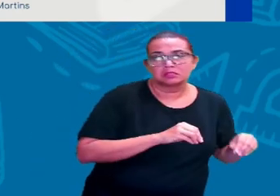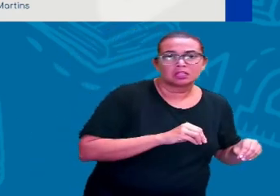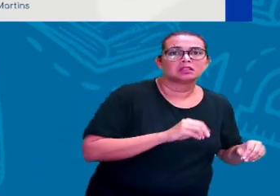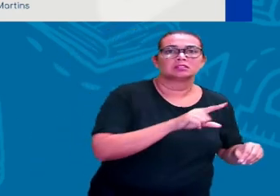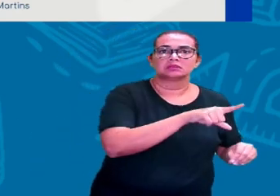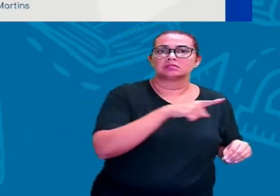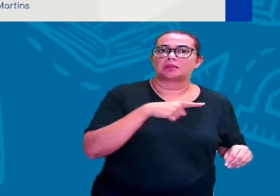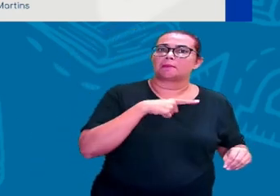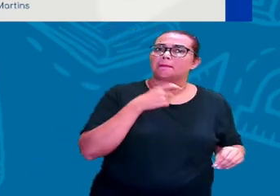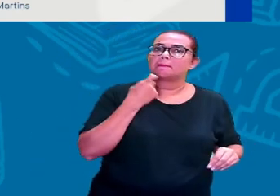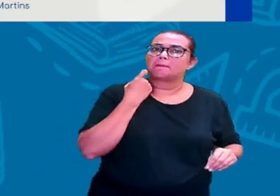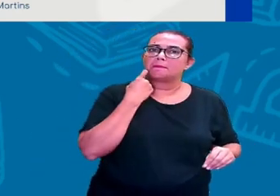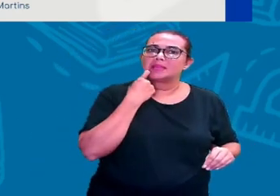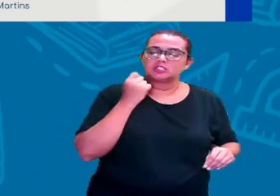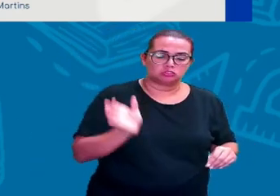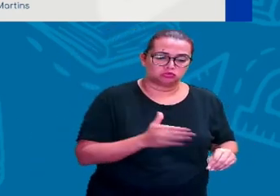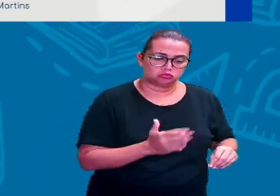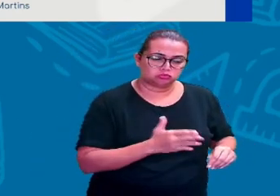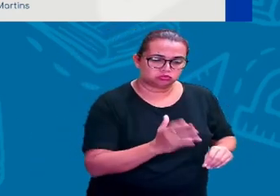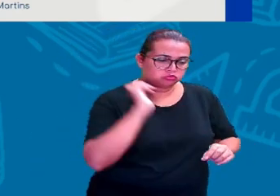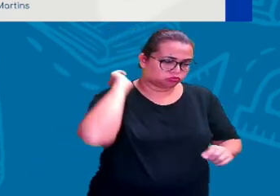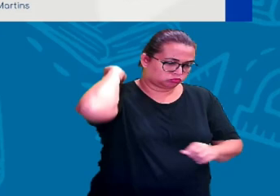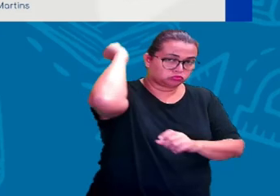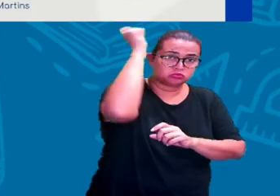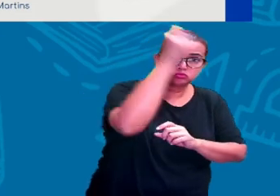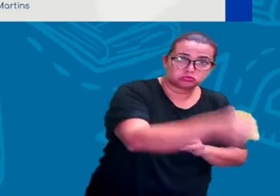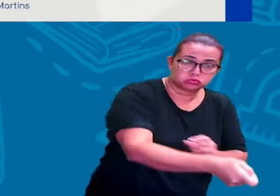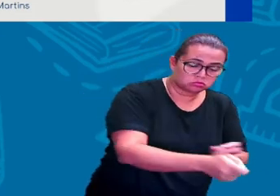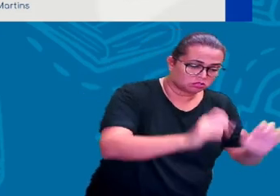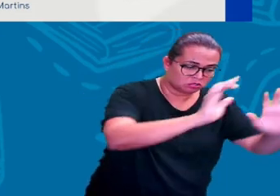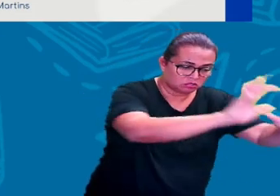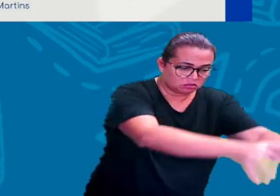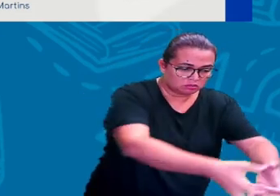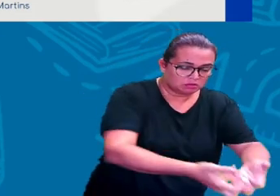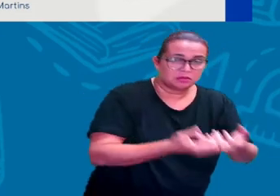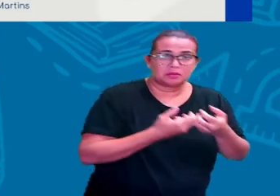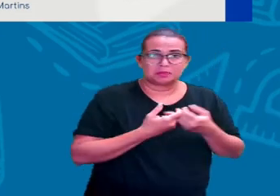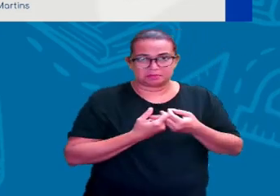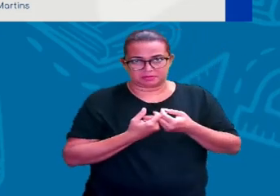e coletavam grãos, raízes e frutos pra sobreviver.